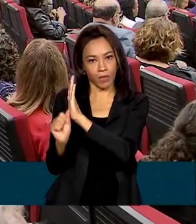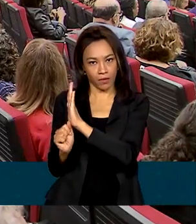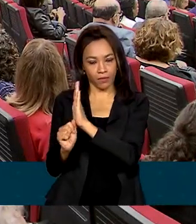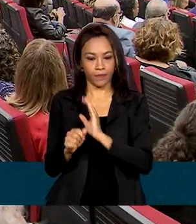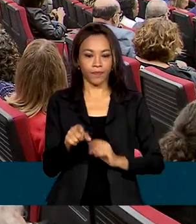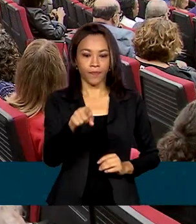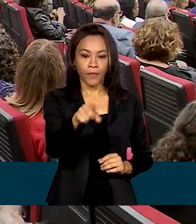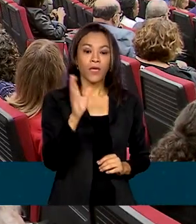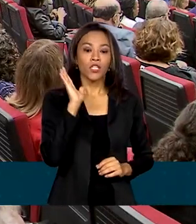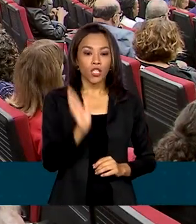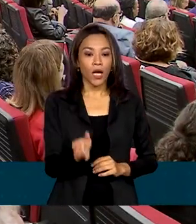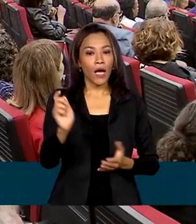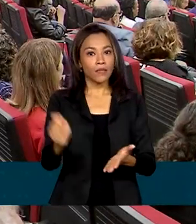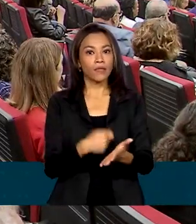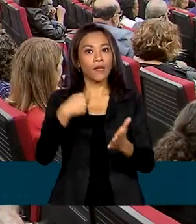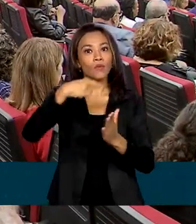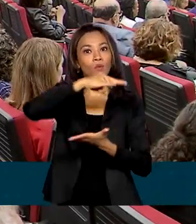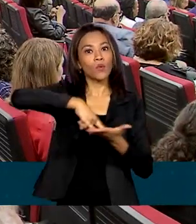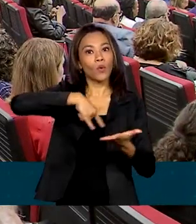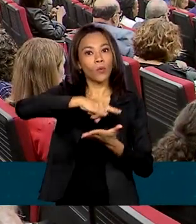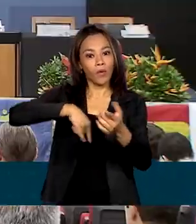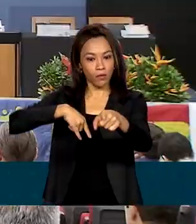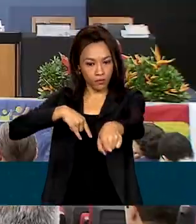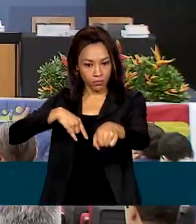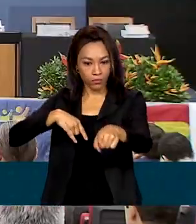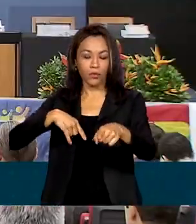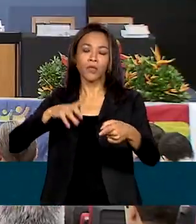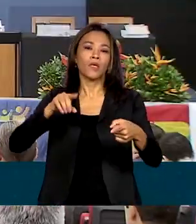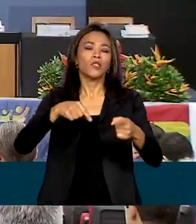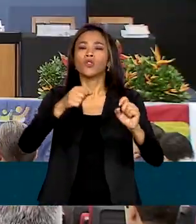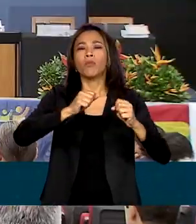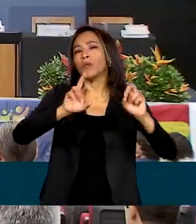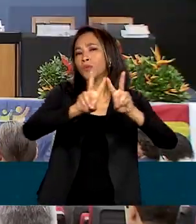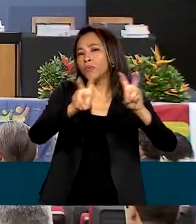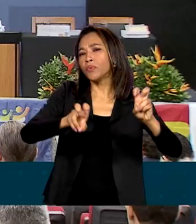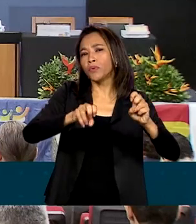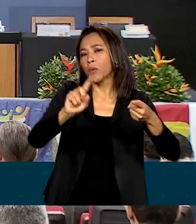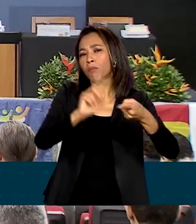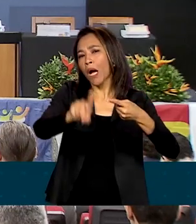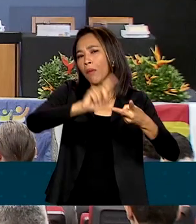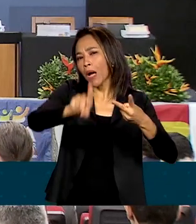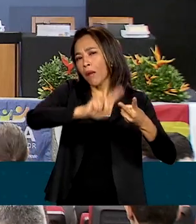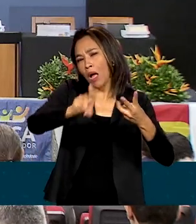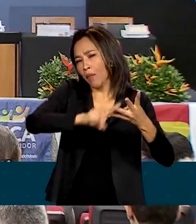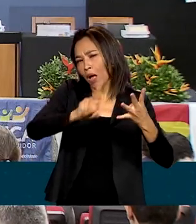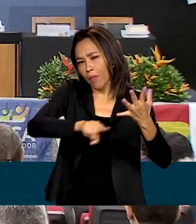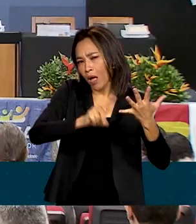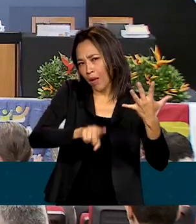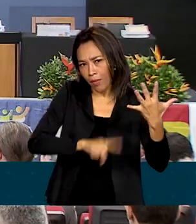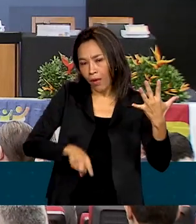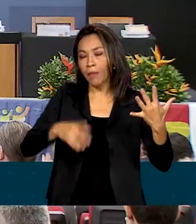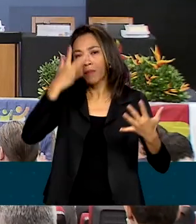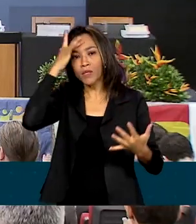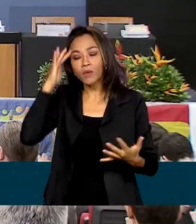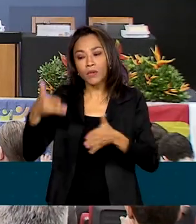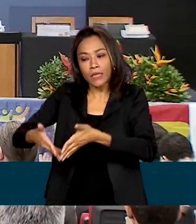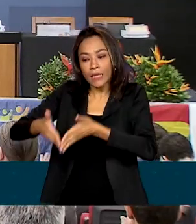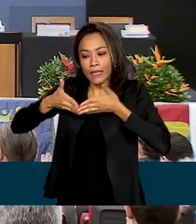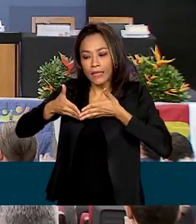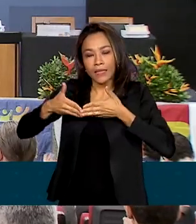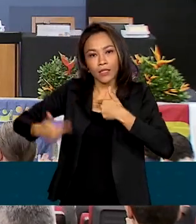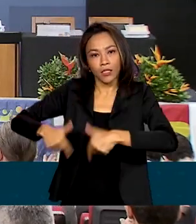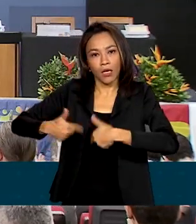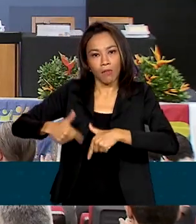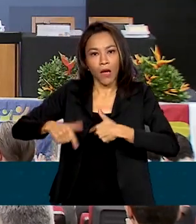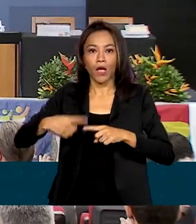assinado ainda um documento com exposição de motivos para que dirigentes sindicais, em licença do trabalho, por exercer